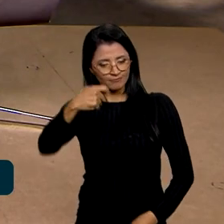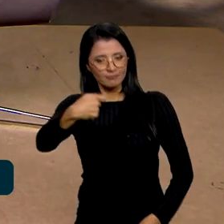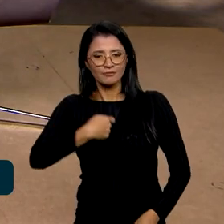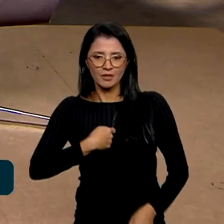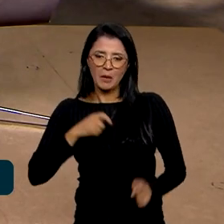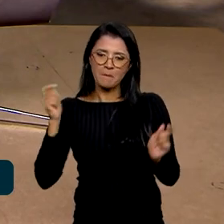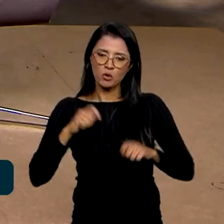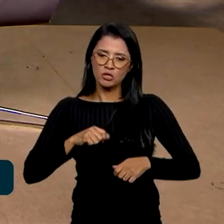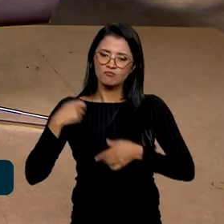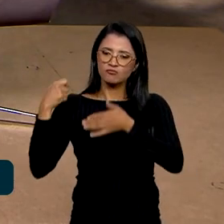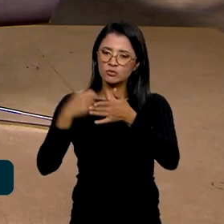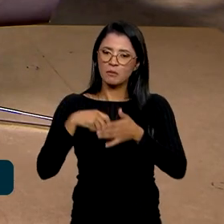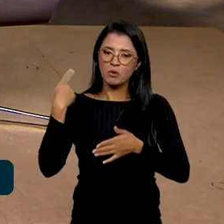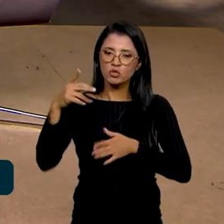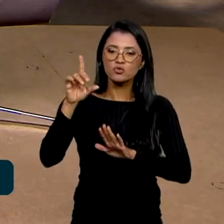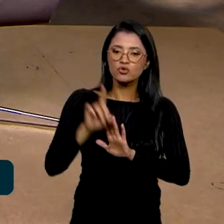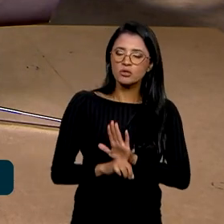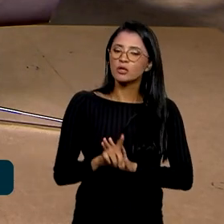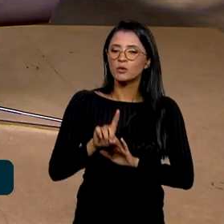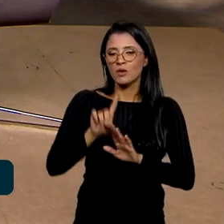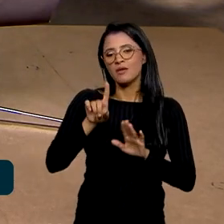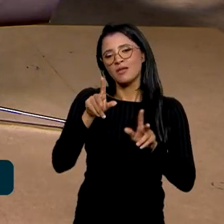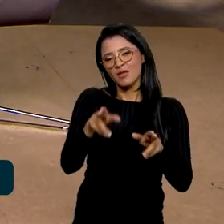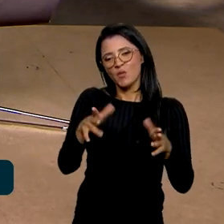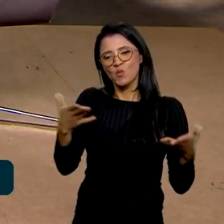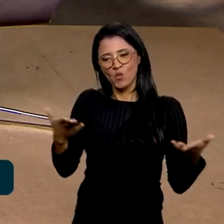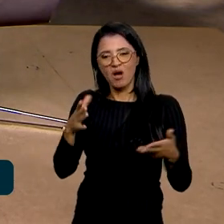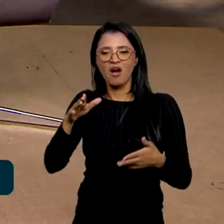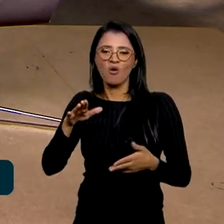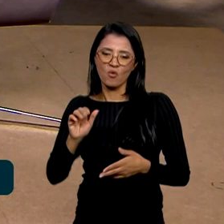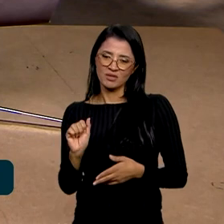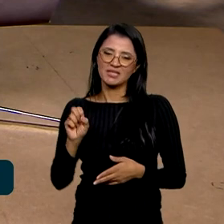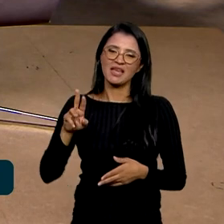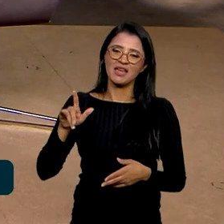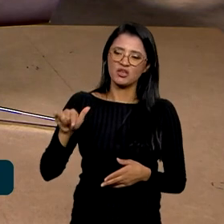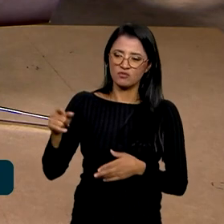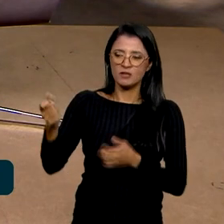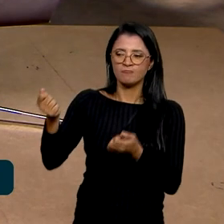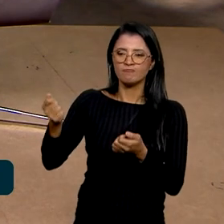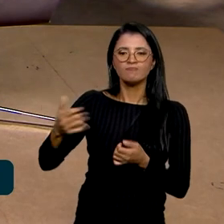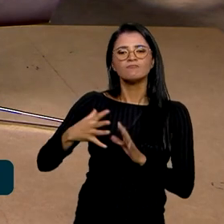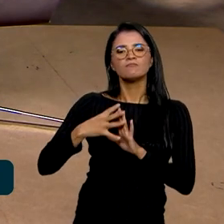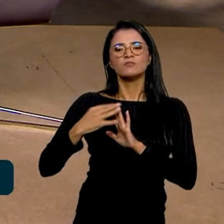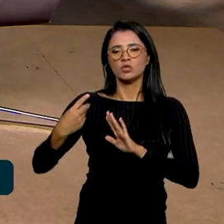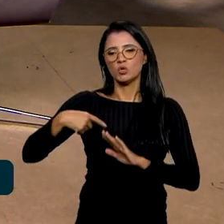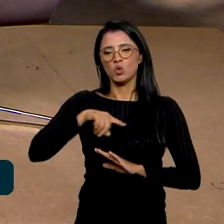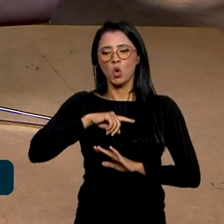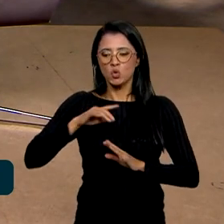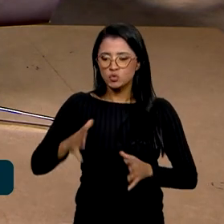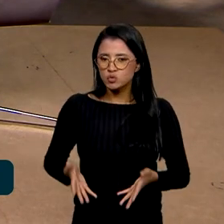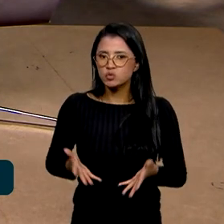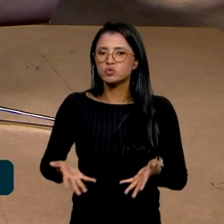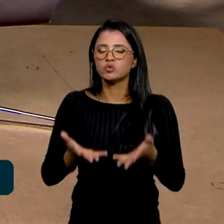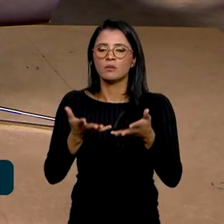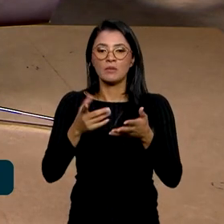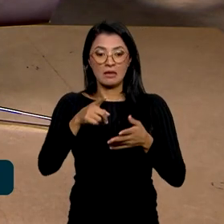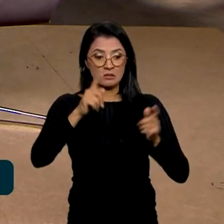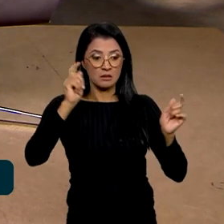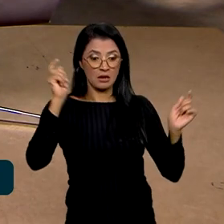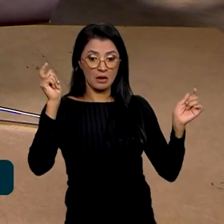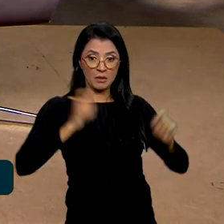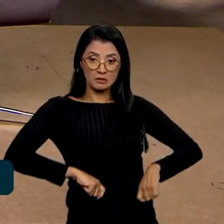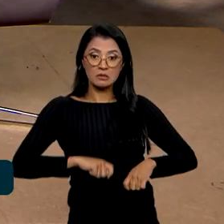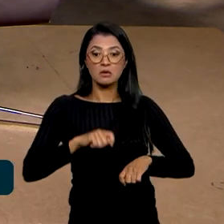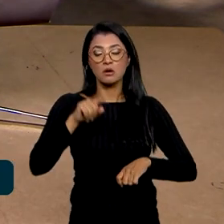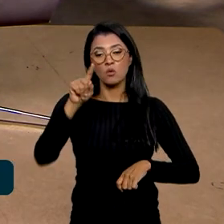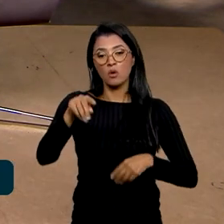podendo lutar pelos seus direitos. É um pouco nesse sentido que eu acho que o Mamberti nos inspira. E essa capacitação, ela é uma